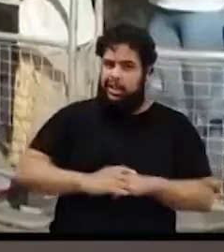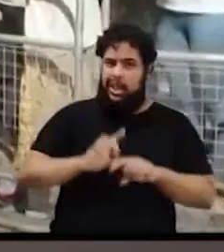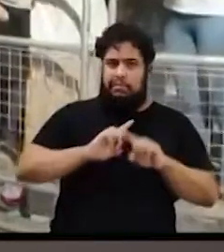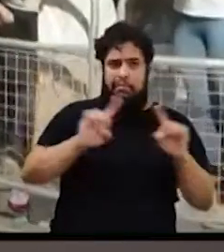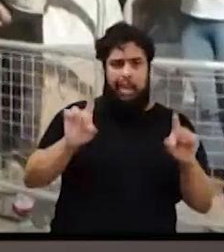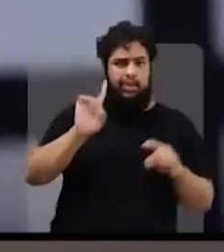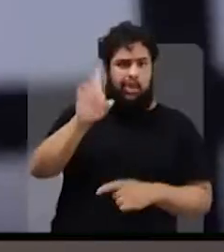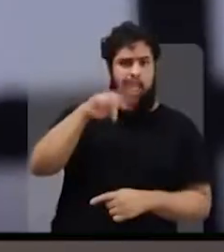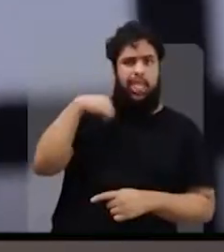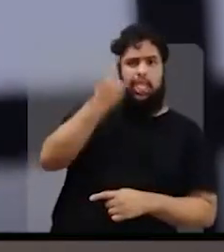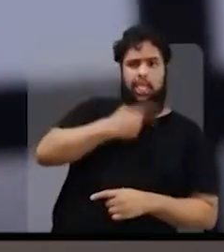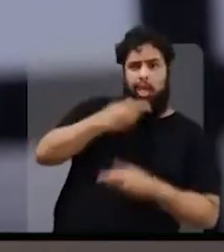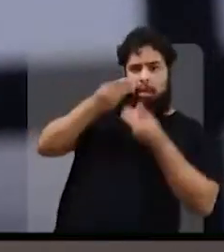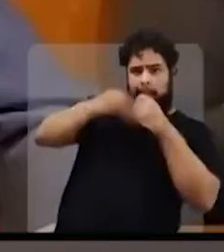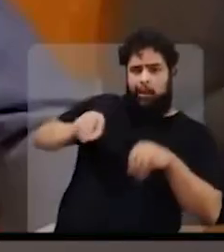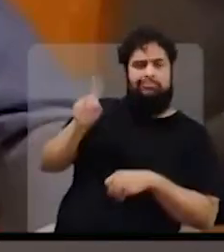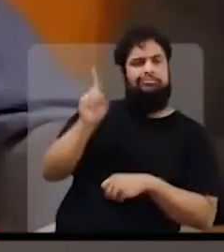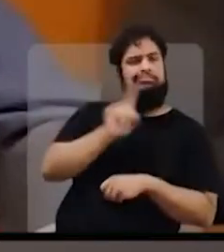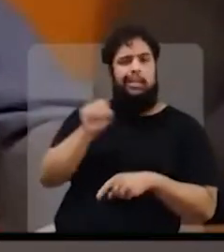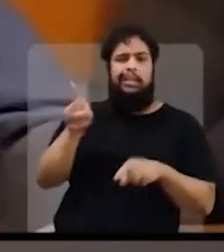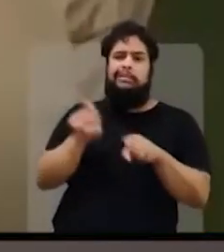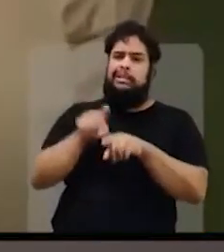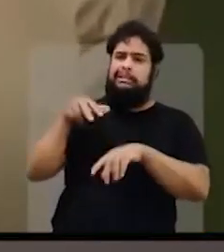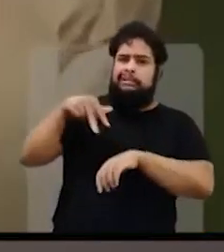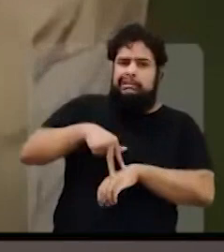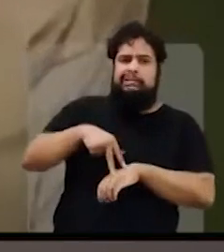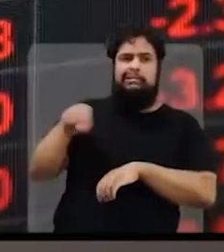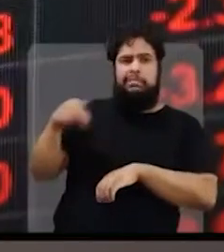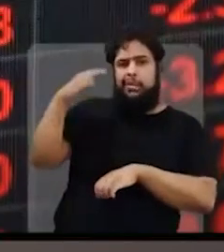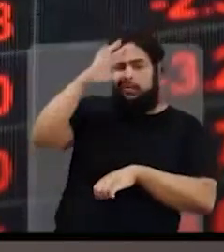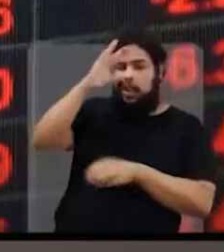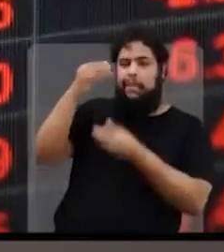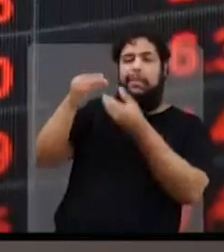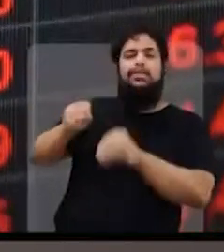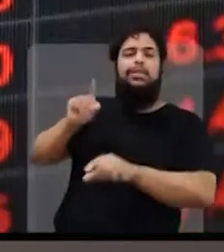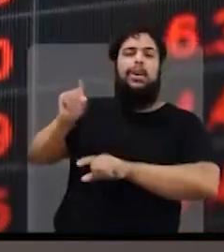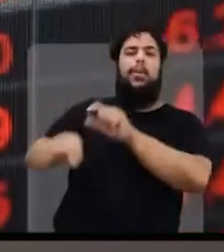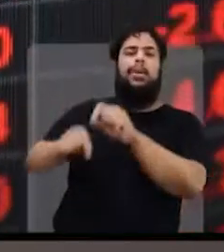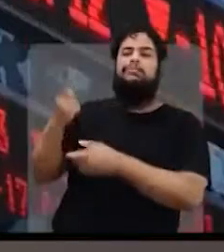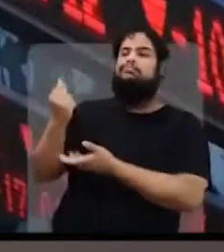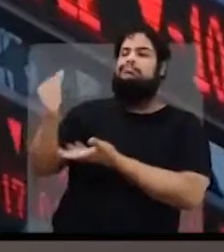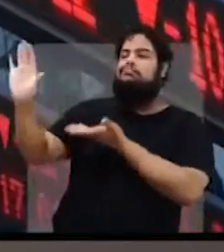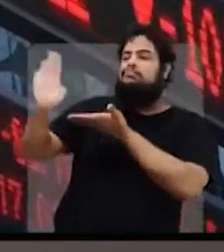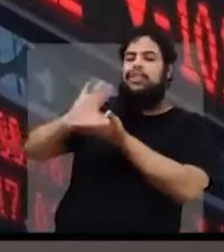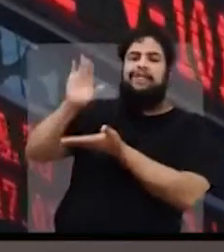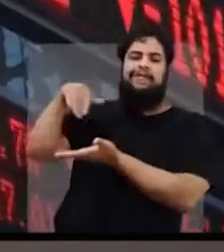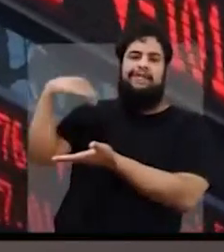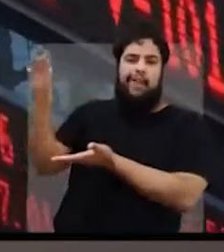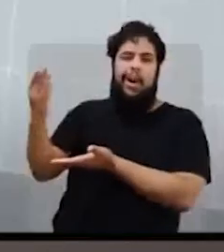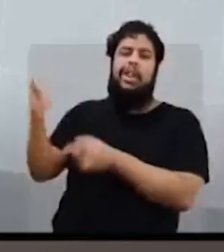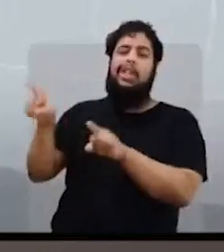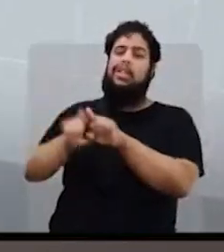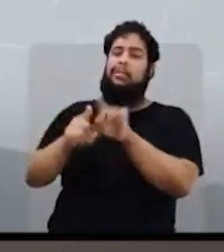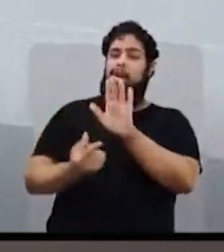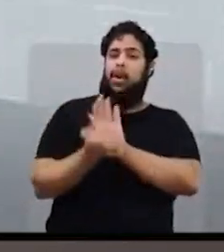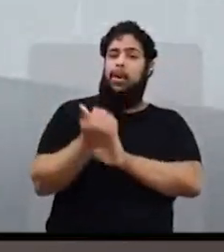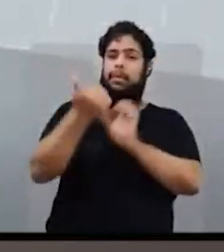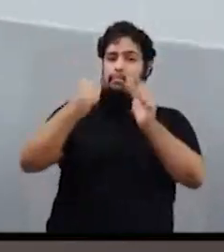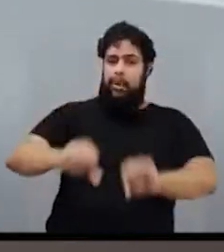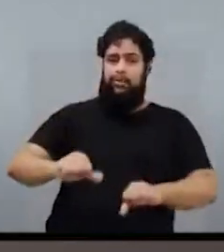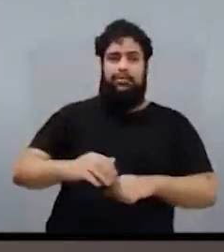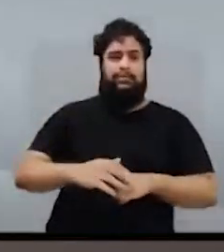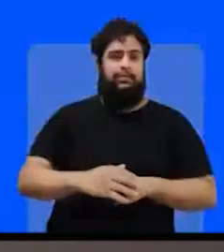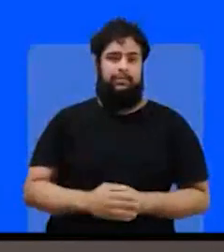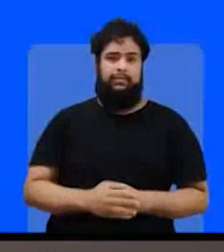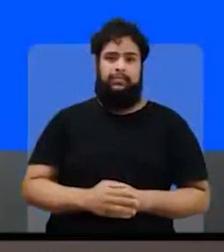não é só a nossa imagem que fica arranhada. A postura de Bolsonaro prejudica a atração de investimentos externos e derruba a nossa